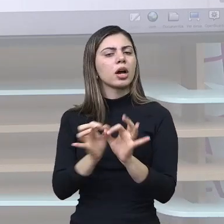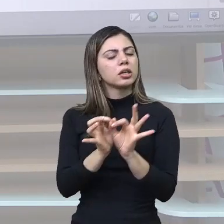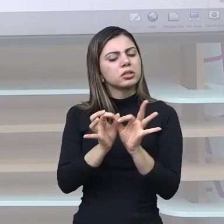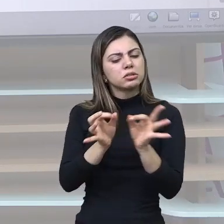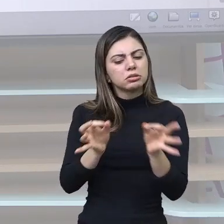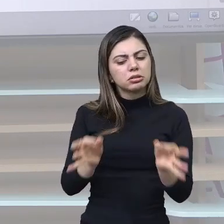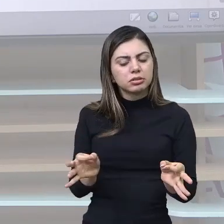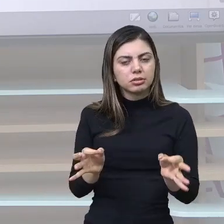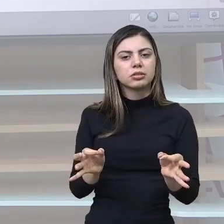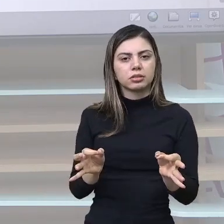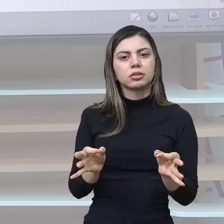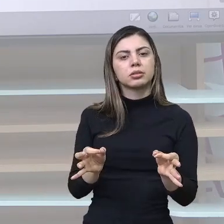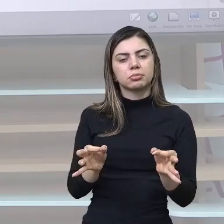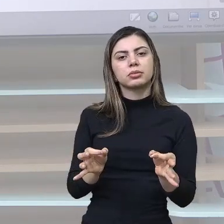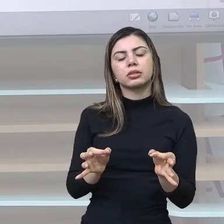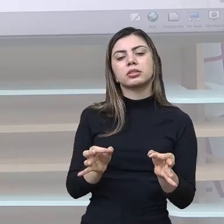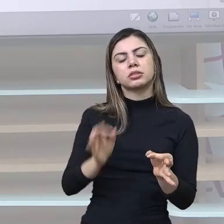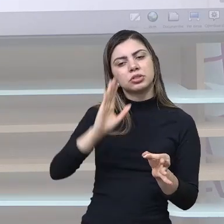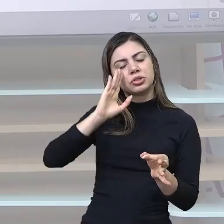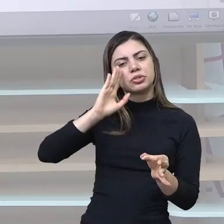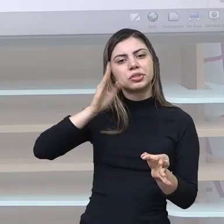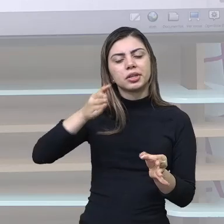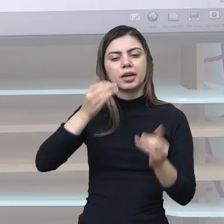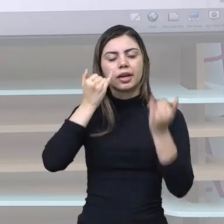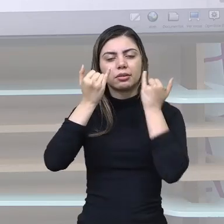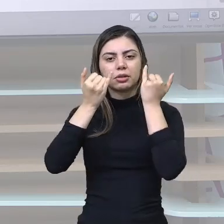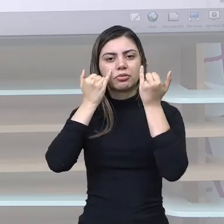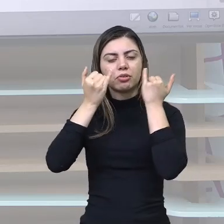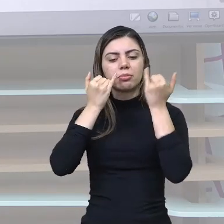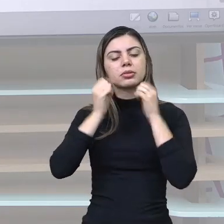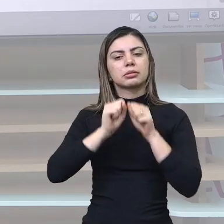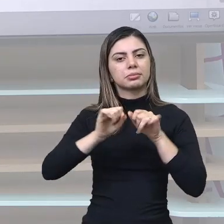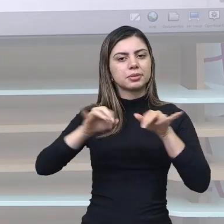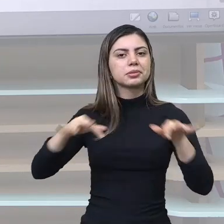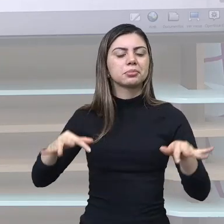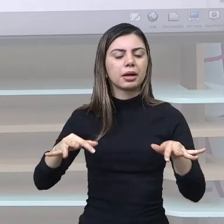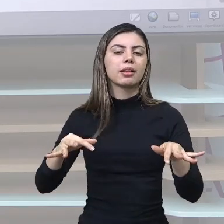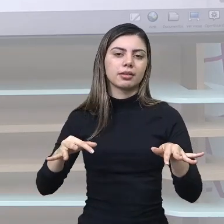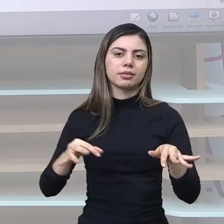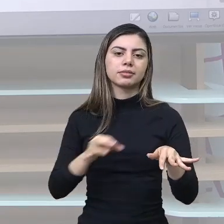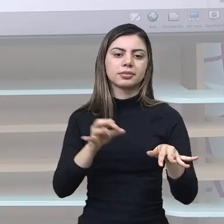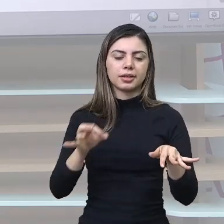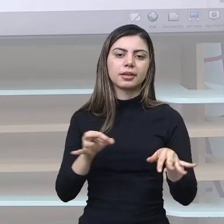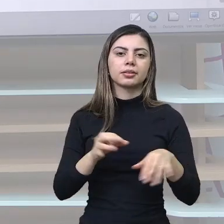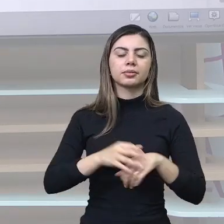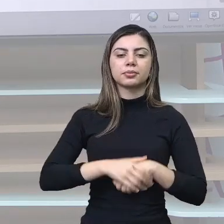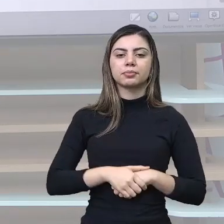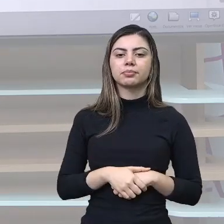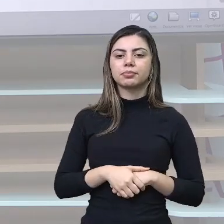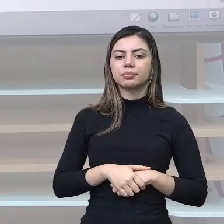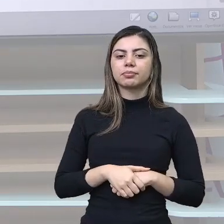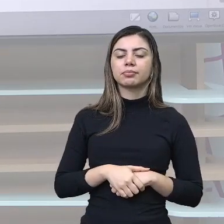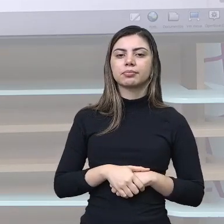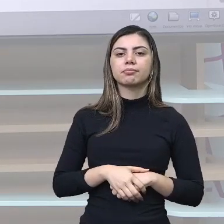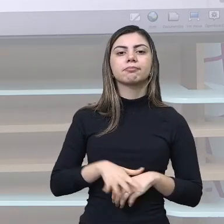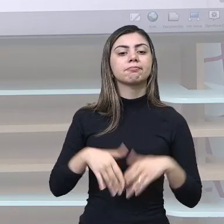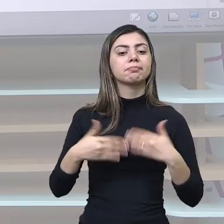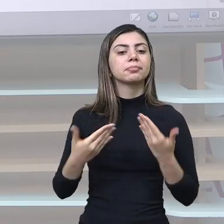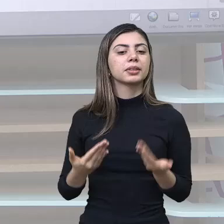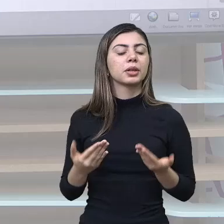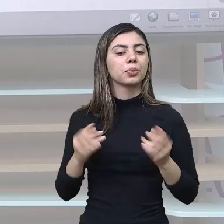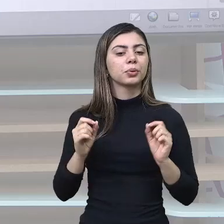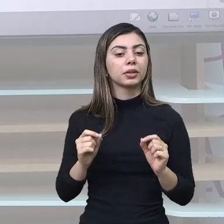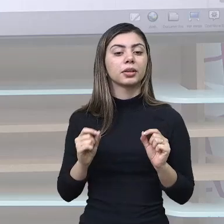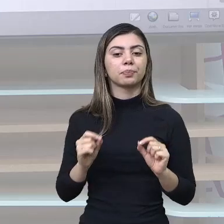denotativa, informativa, simples, direta, certo? E